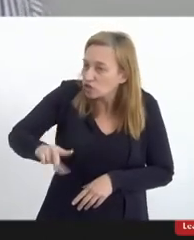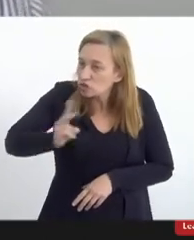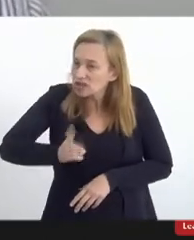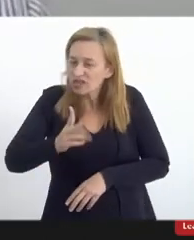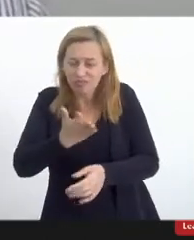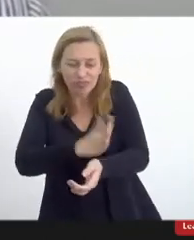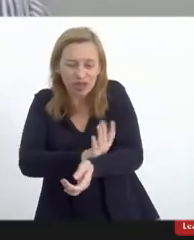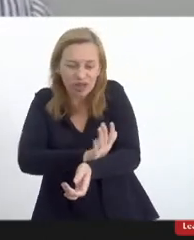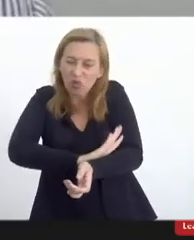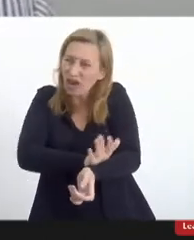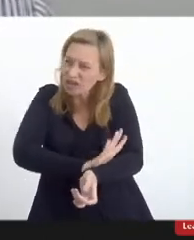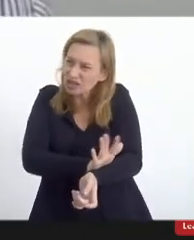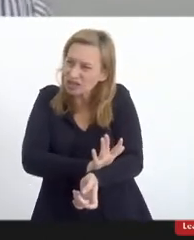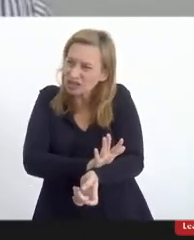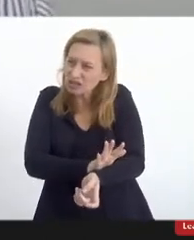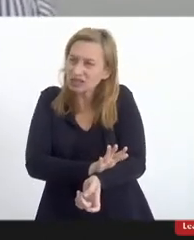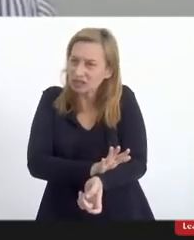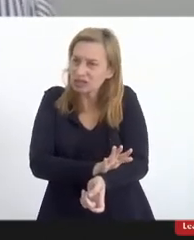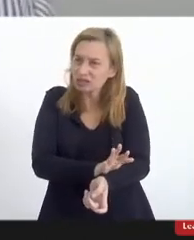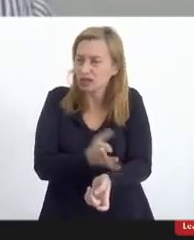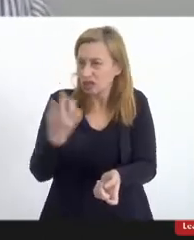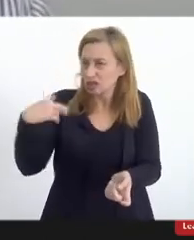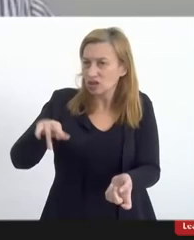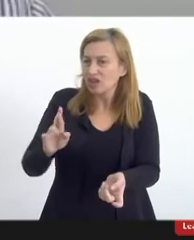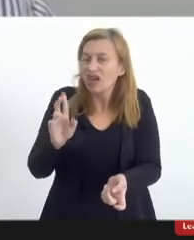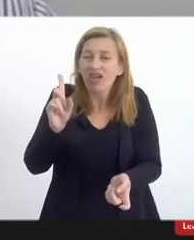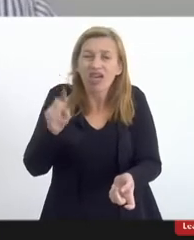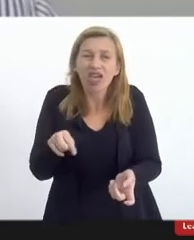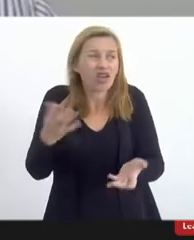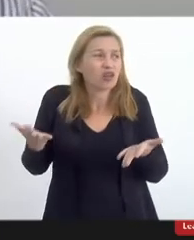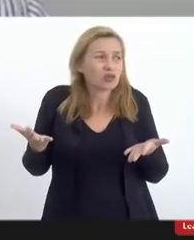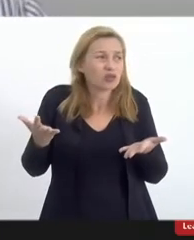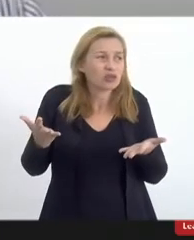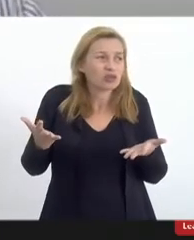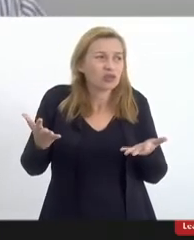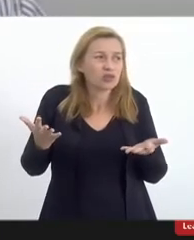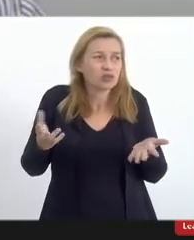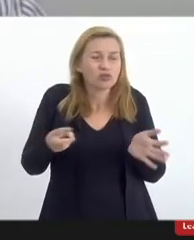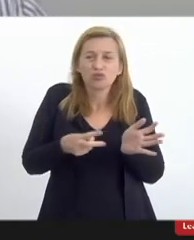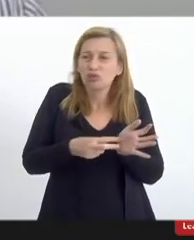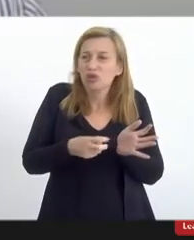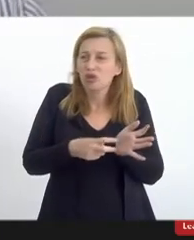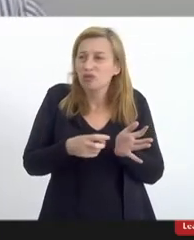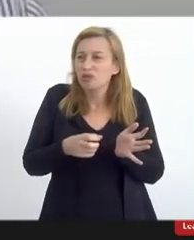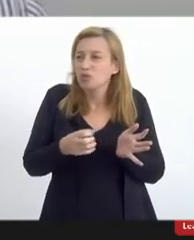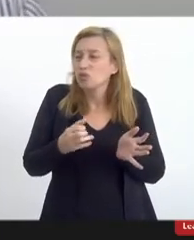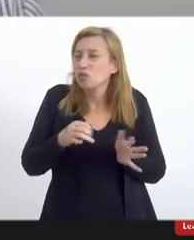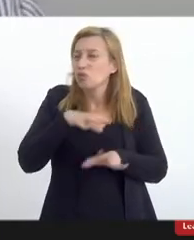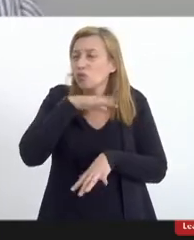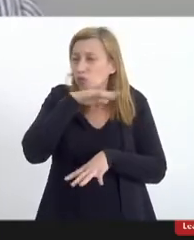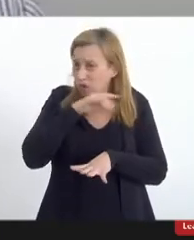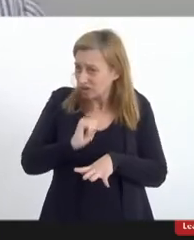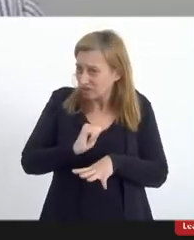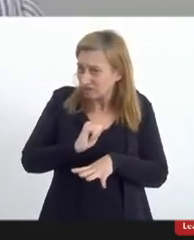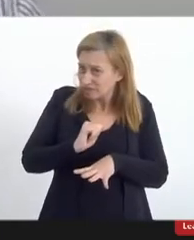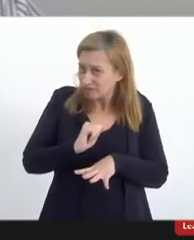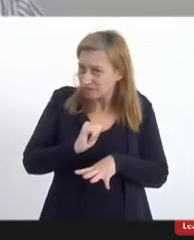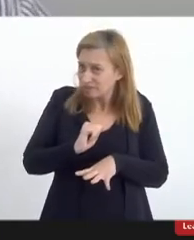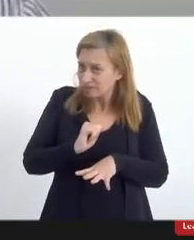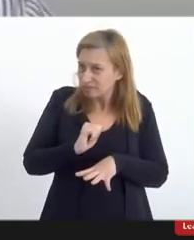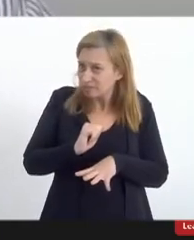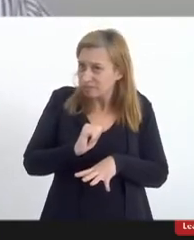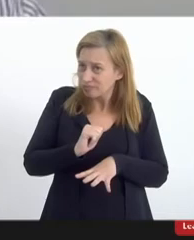Marta que intolerância é um vocábulo insuficiente para restituir